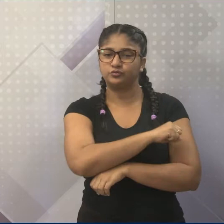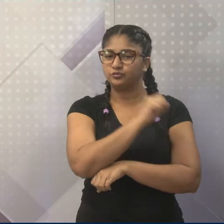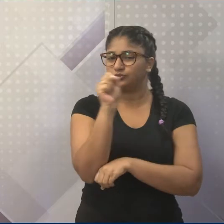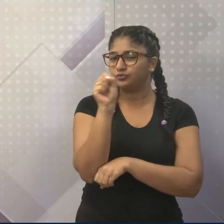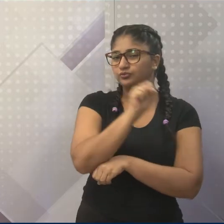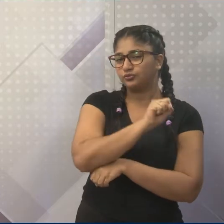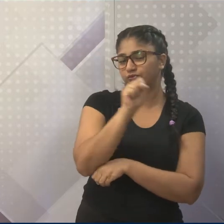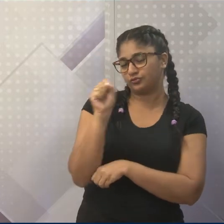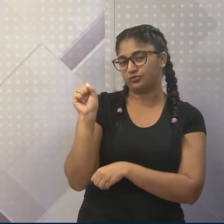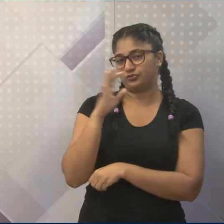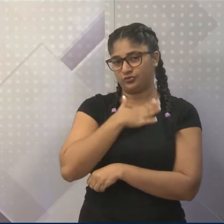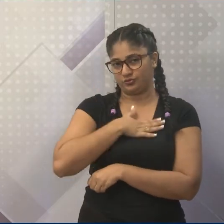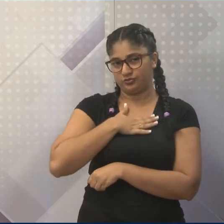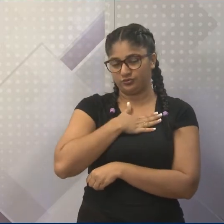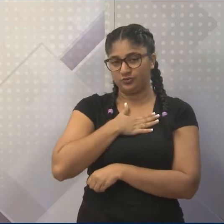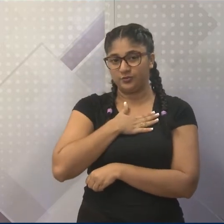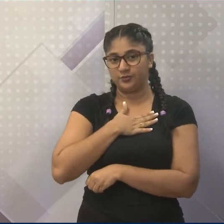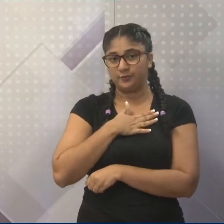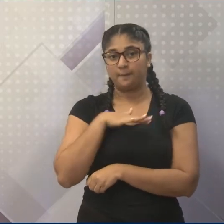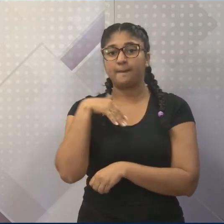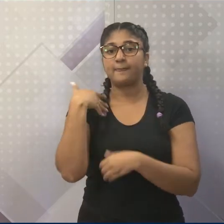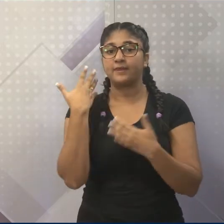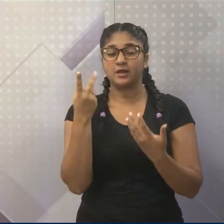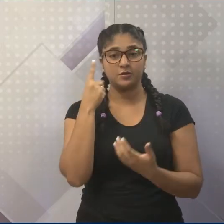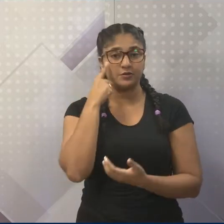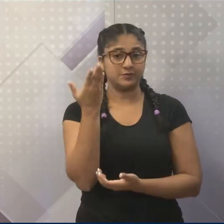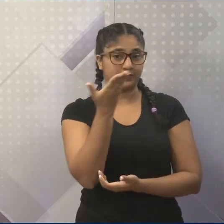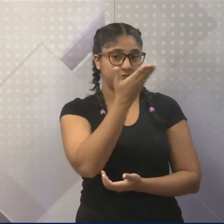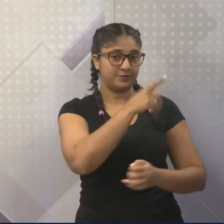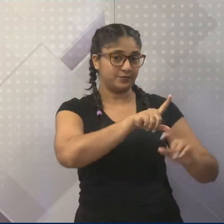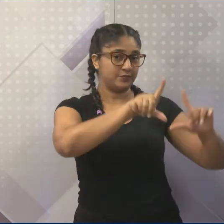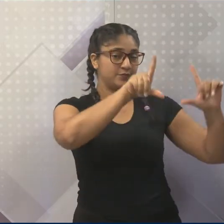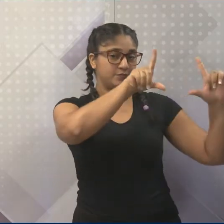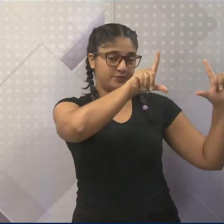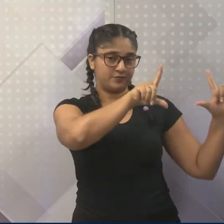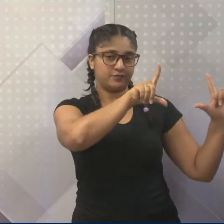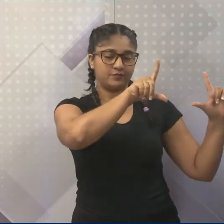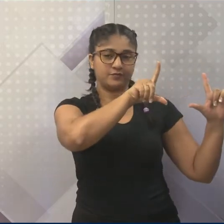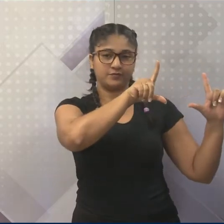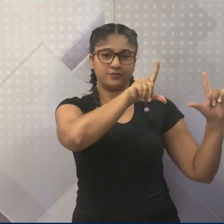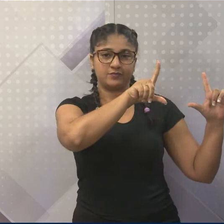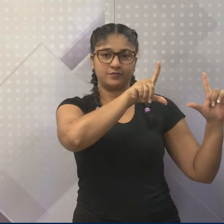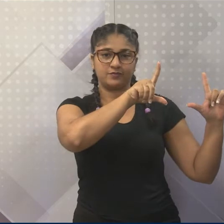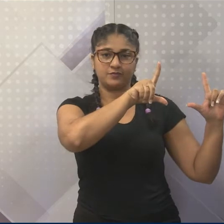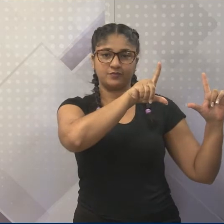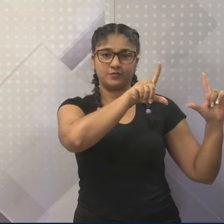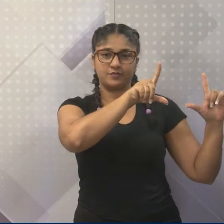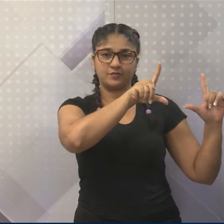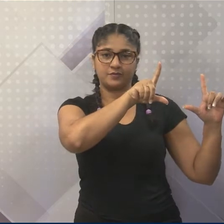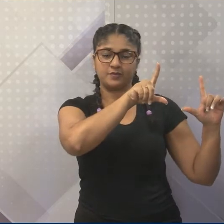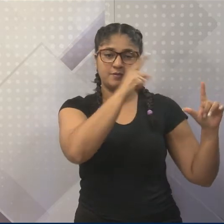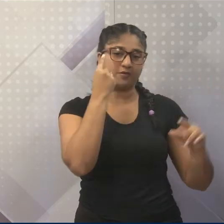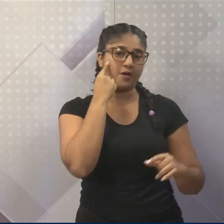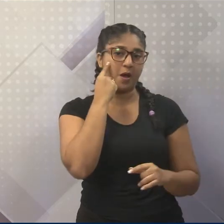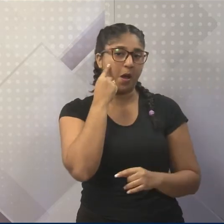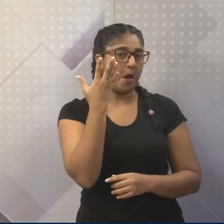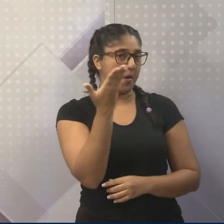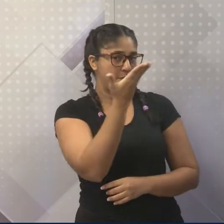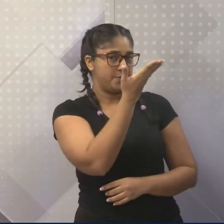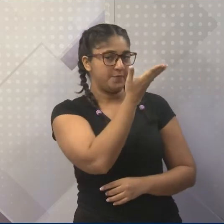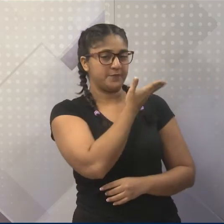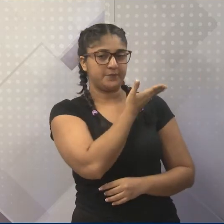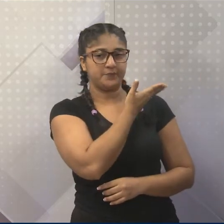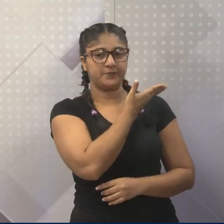E aí eles tiveram esse escudo, que você está vendo a imagem aí. O nosso amigo está deixando na tela, para você ver.